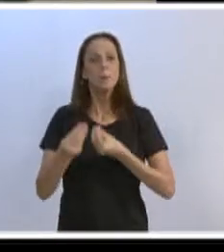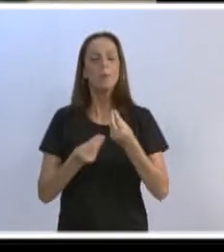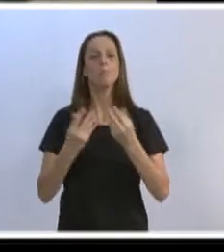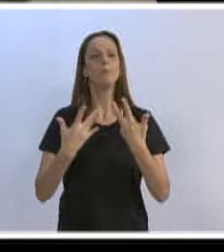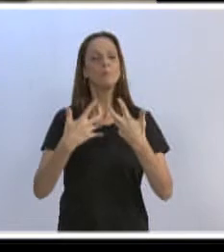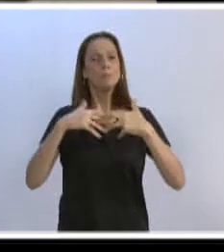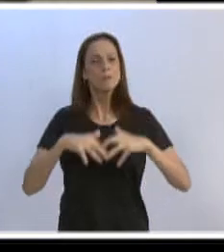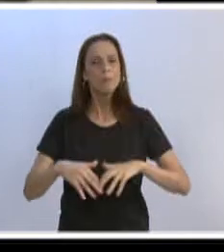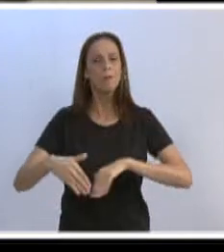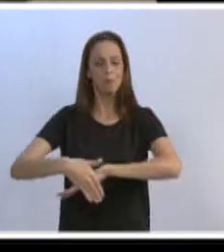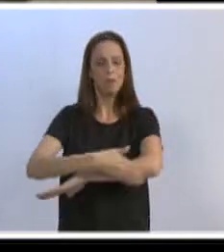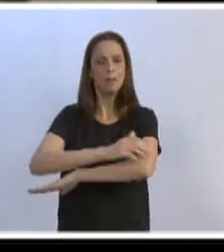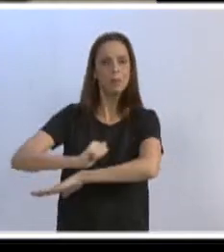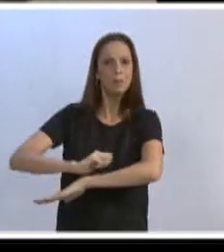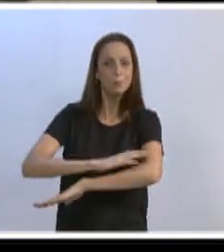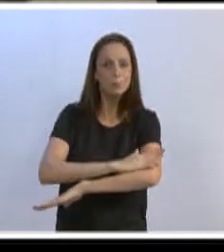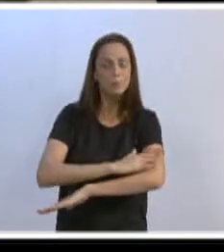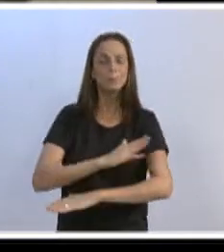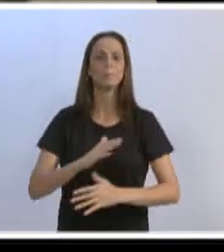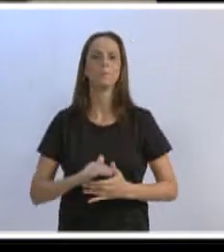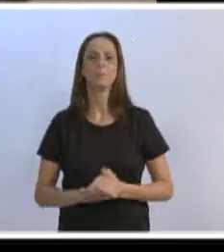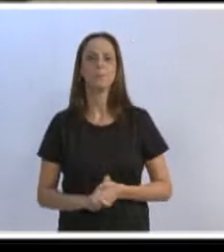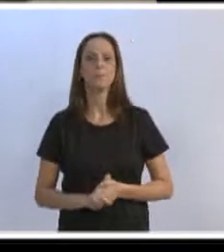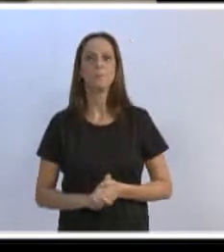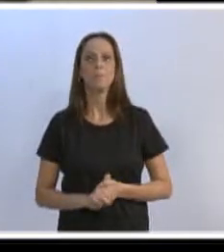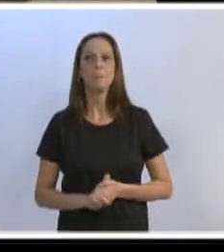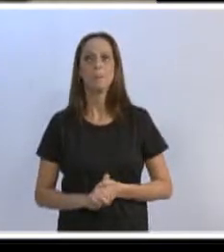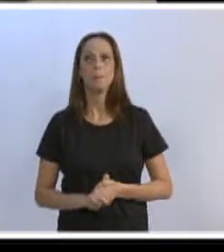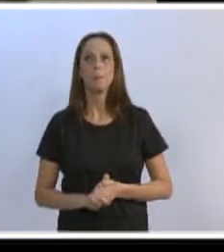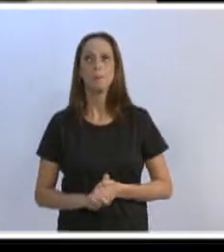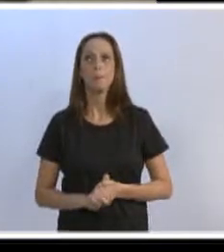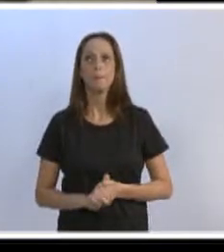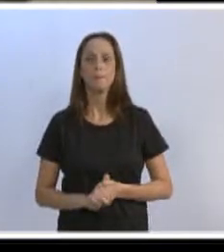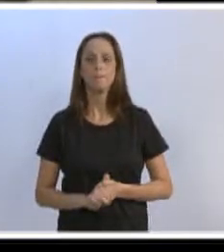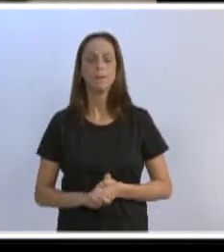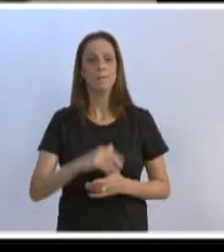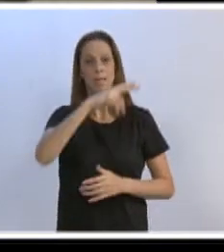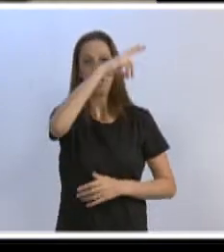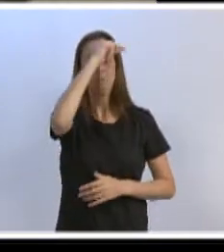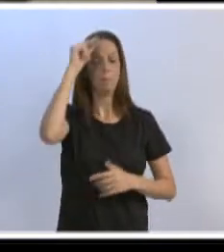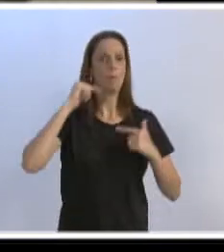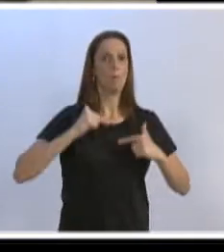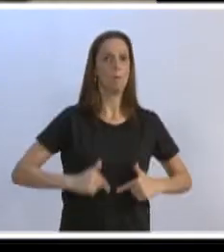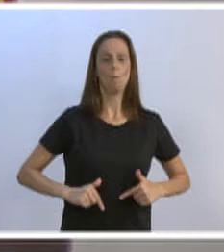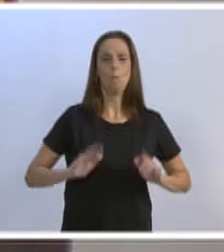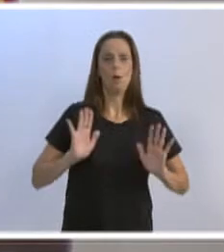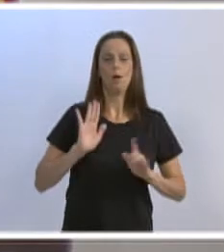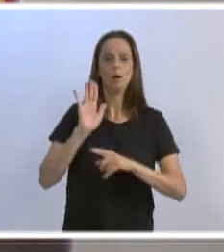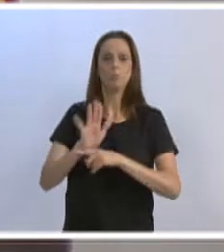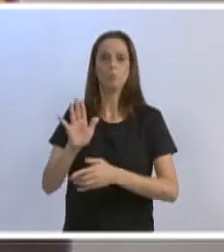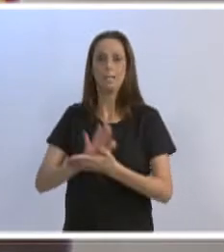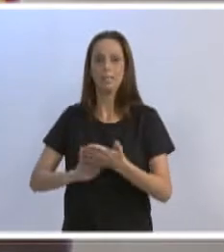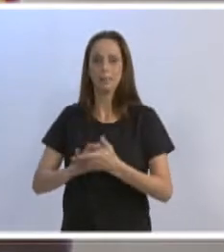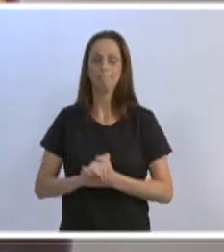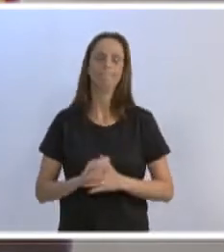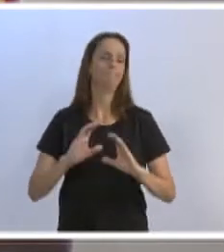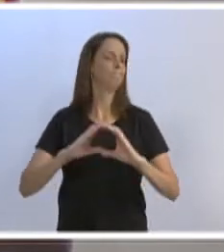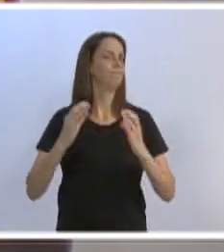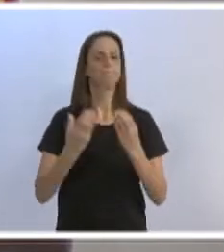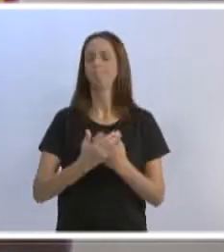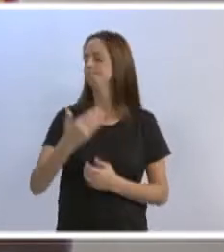através da participação do município. Eles não entenderam,